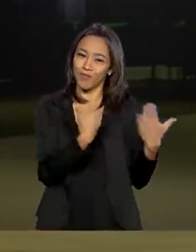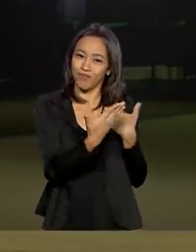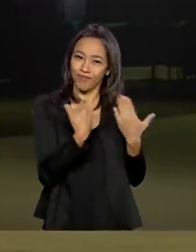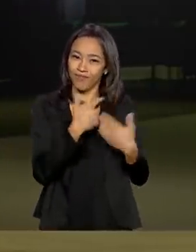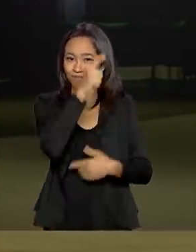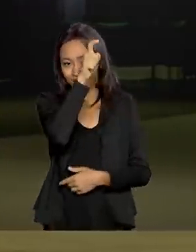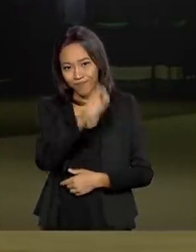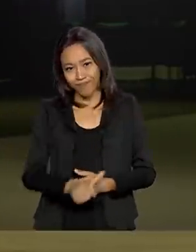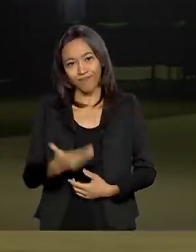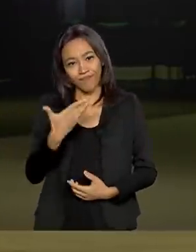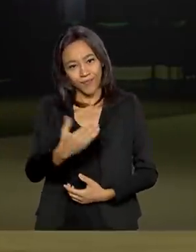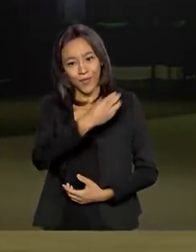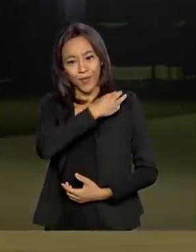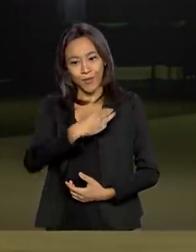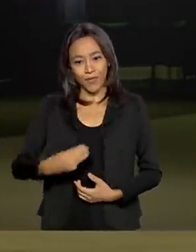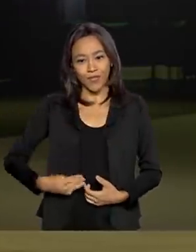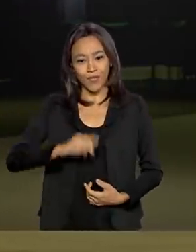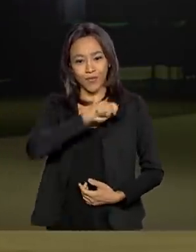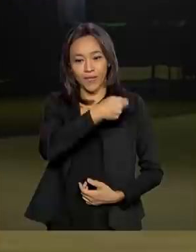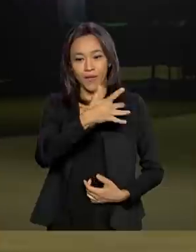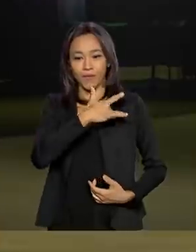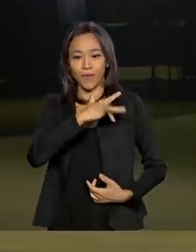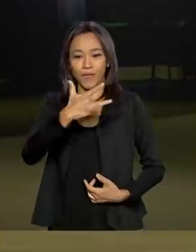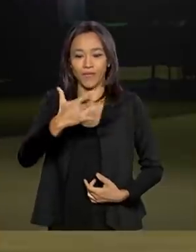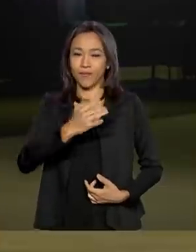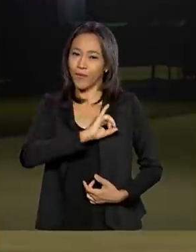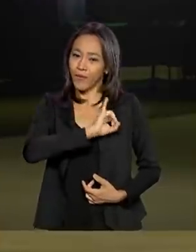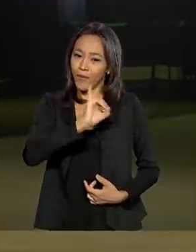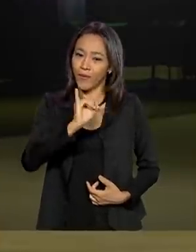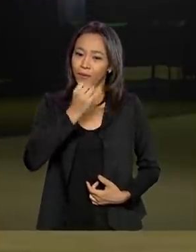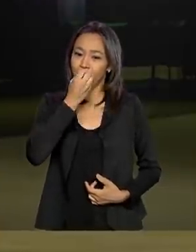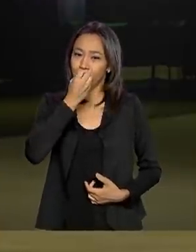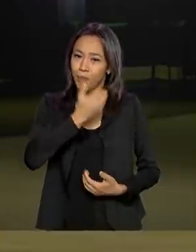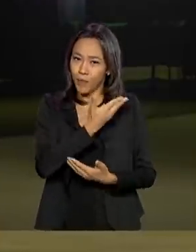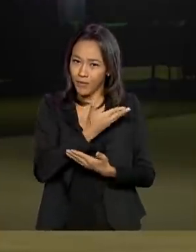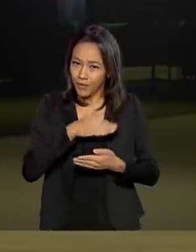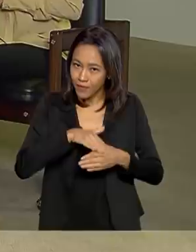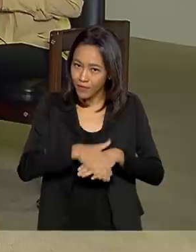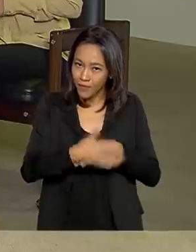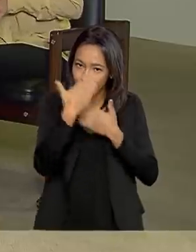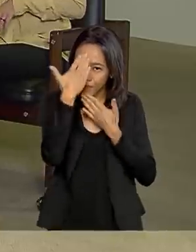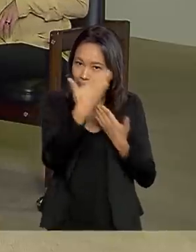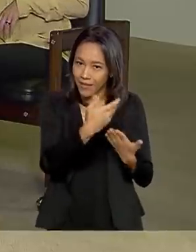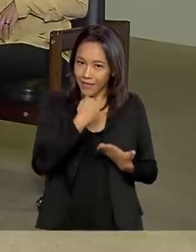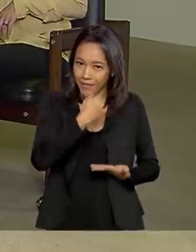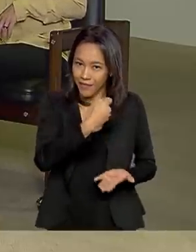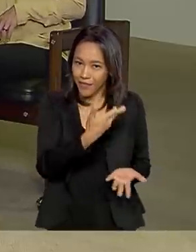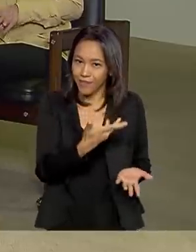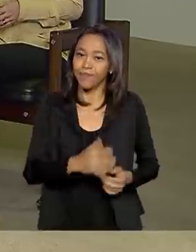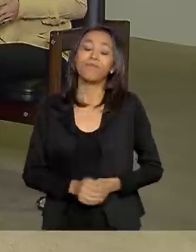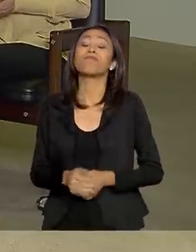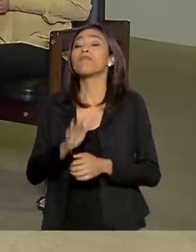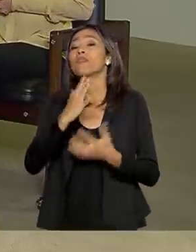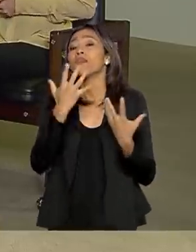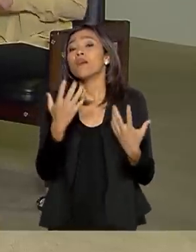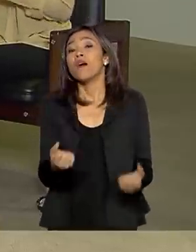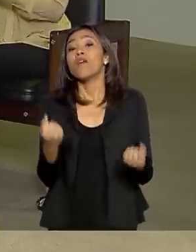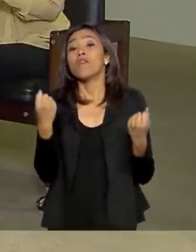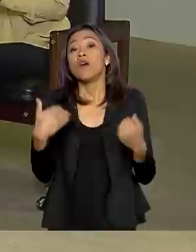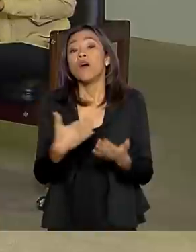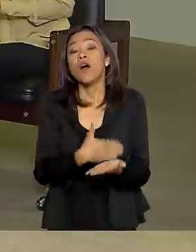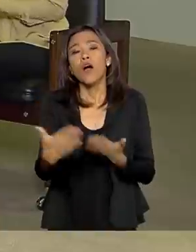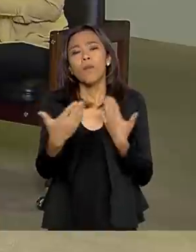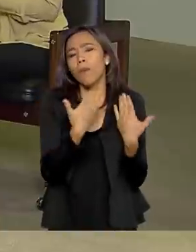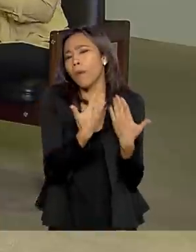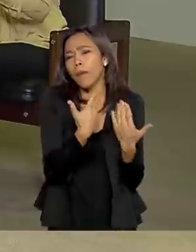ministro da Cidadania, Onyx Lorenzoni. Olá, ministro, boa noite, obrigada pela entrevista. Bom, ministro, vamos começar falando, então, sobre